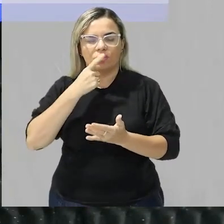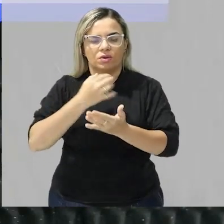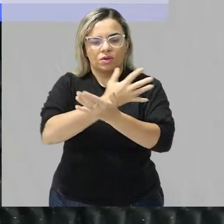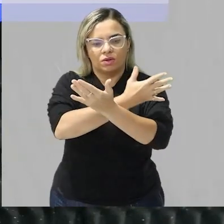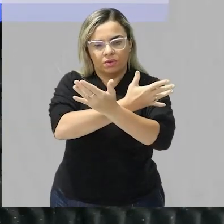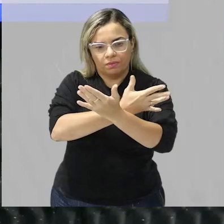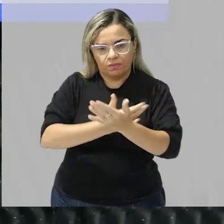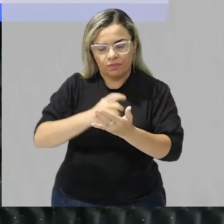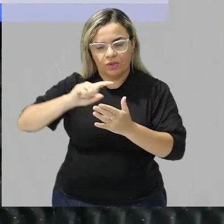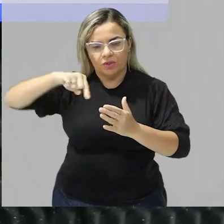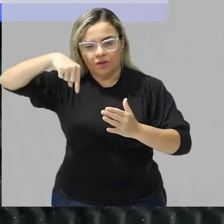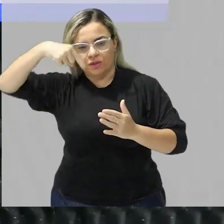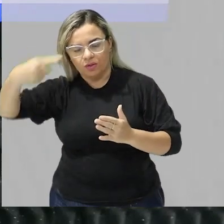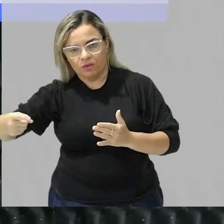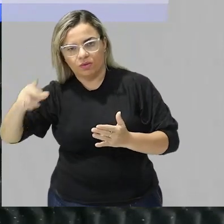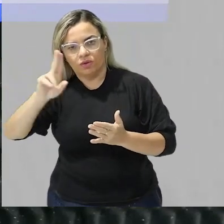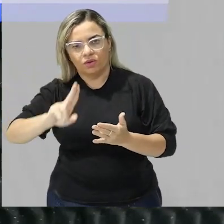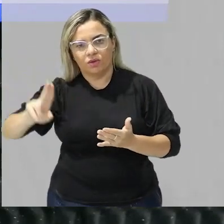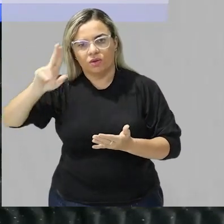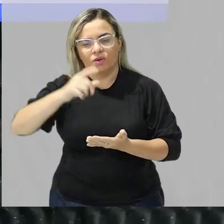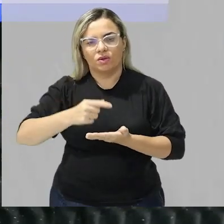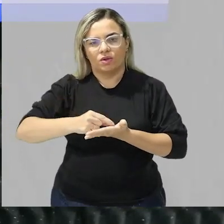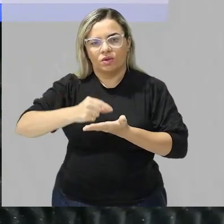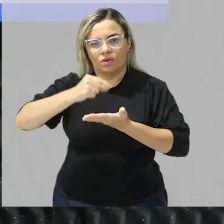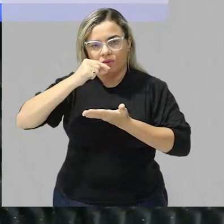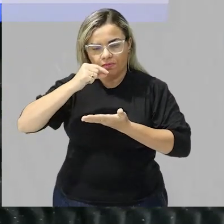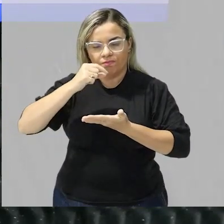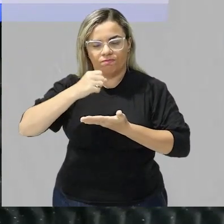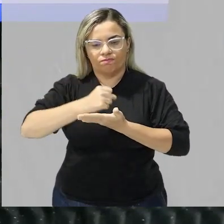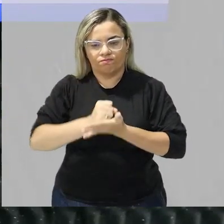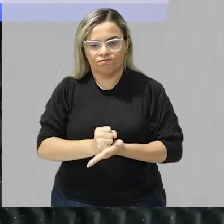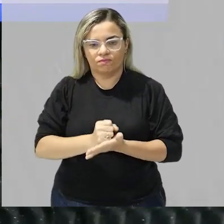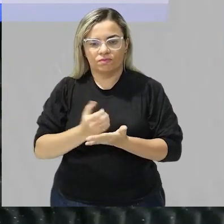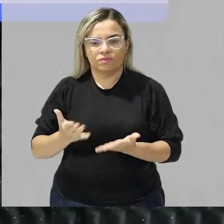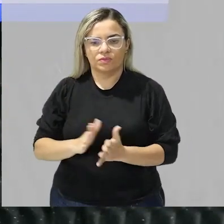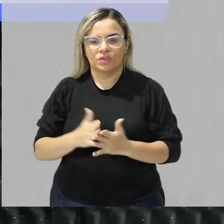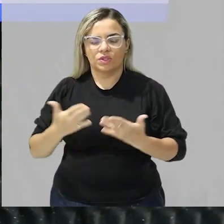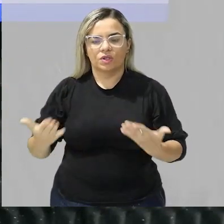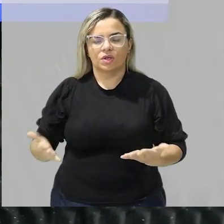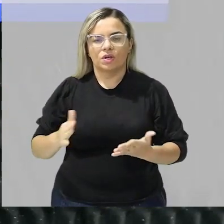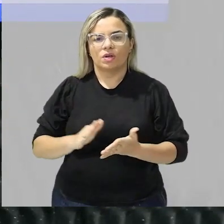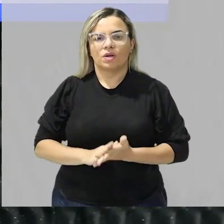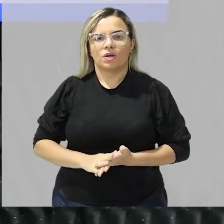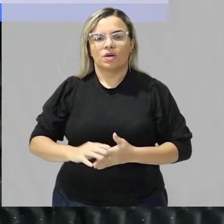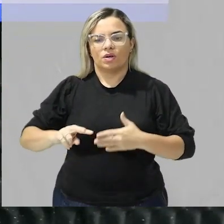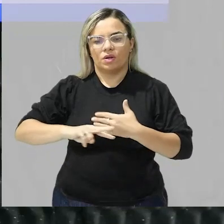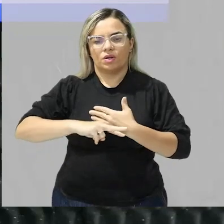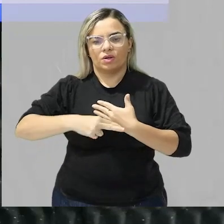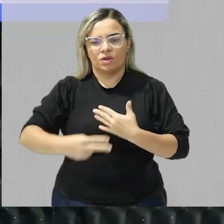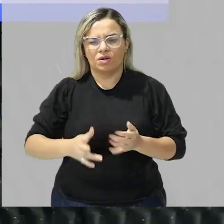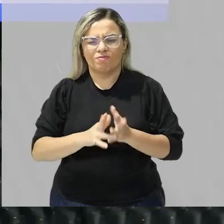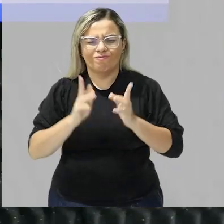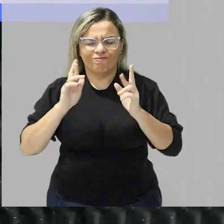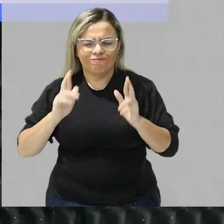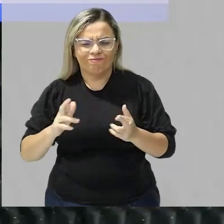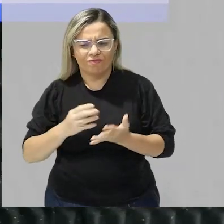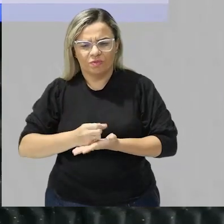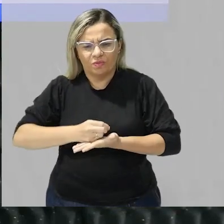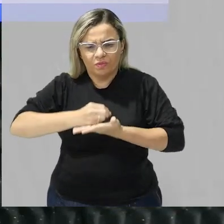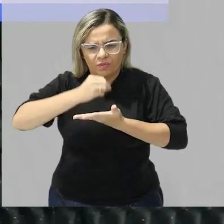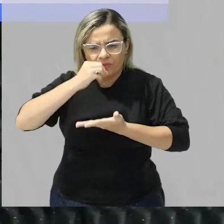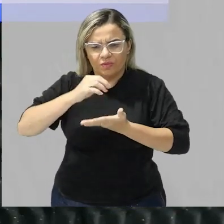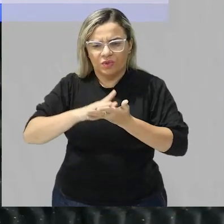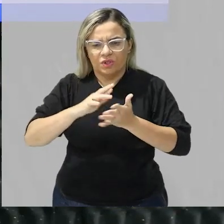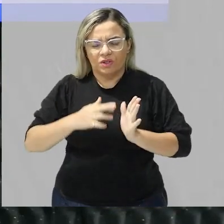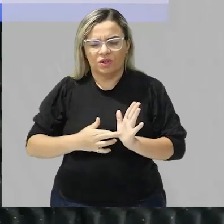da administração do medicamento aí ele pergunta o efeito esperado do medicamento ele vai estar